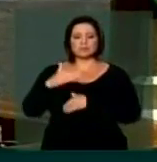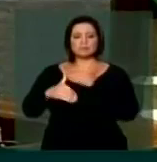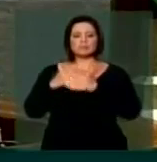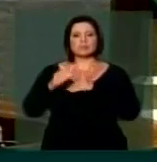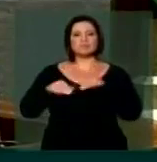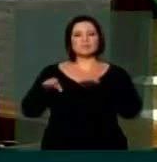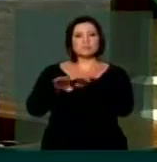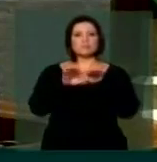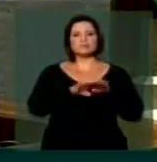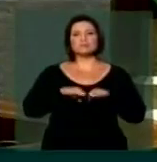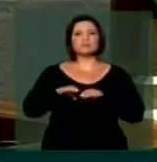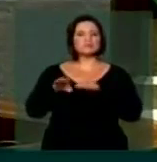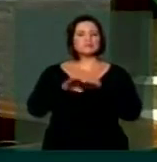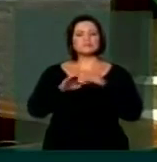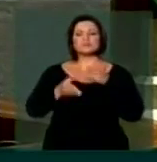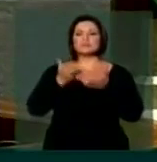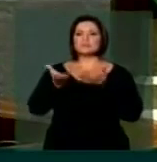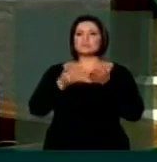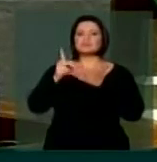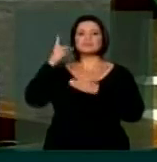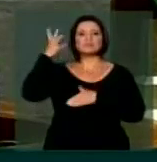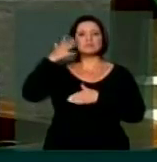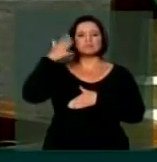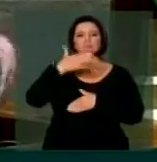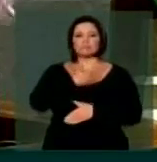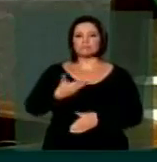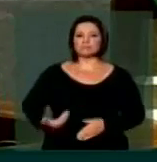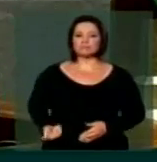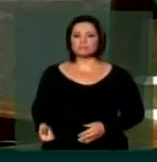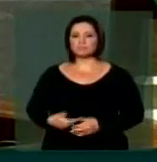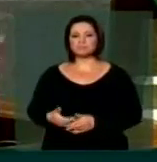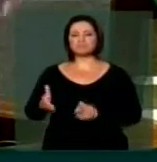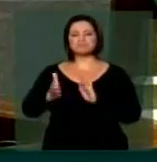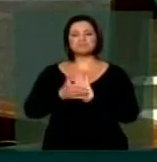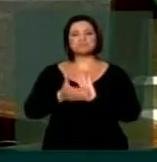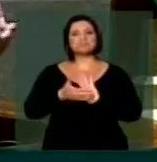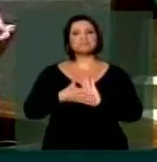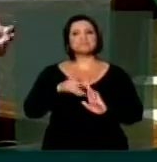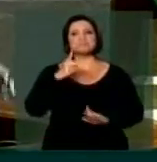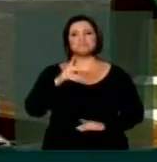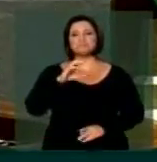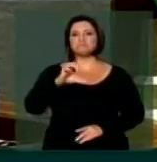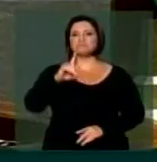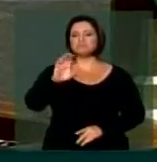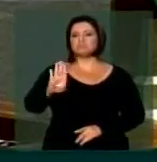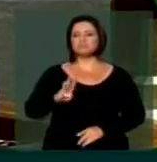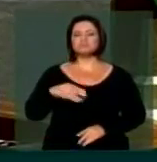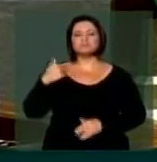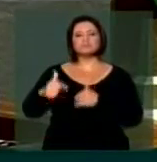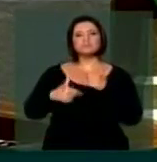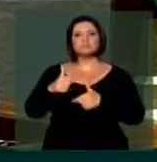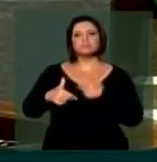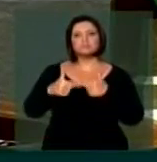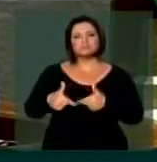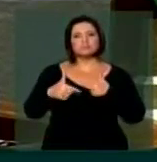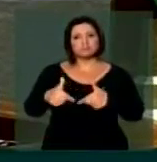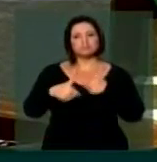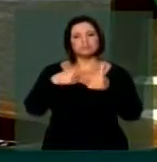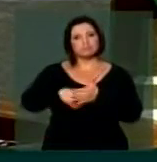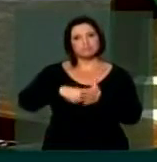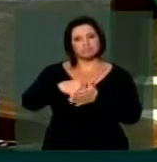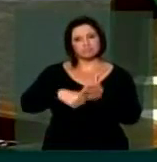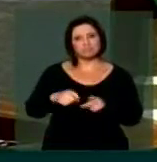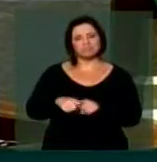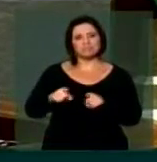tratamento das políticas públicas. Parabéns ao PCdoB, ao meu partido, parabéns a todos aqueles que labutaram e vamos à luta